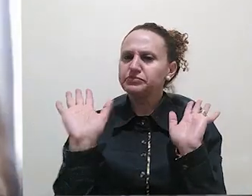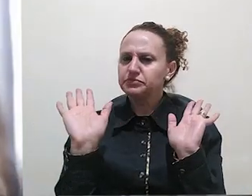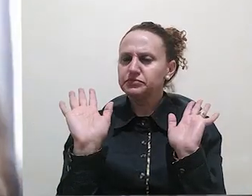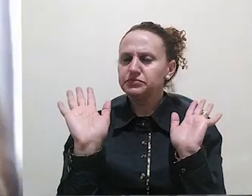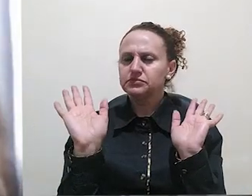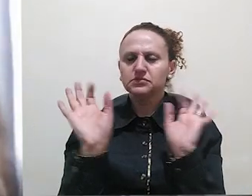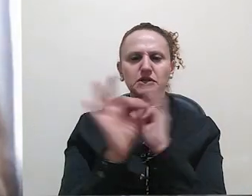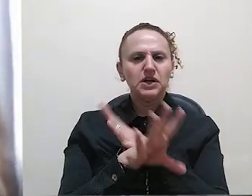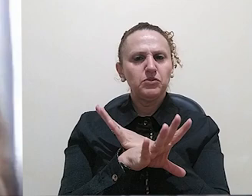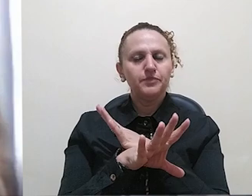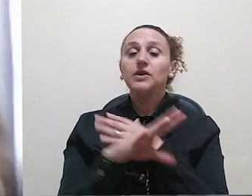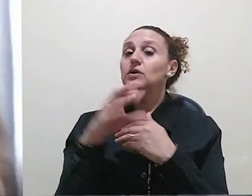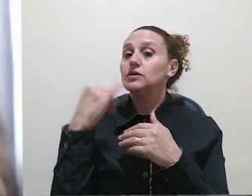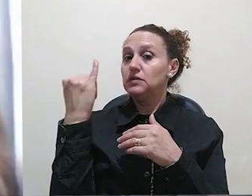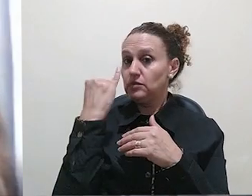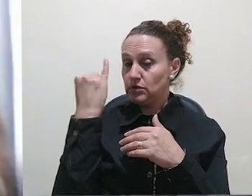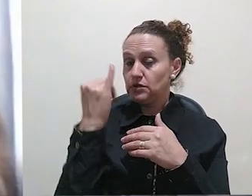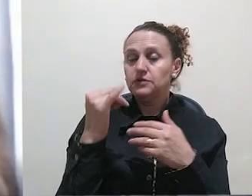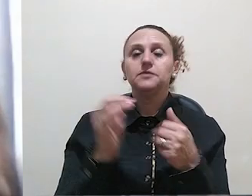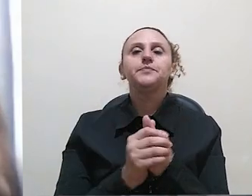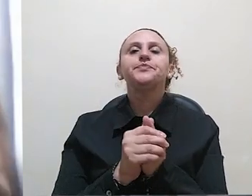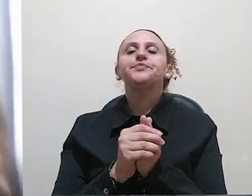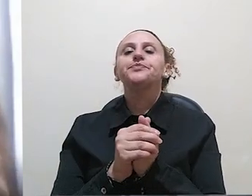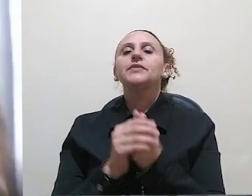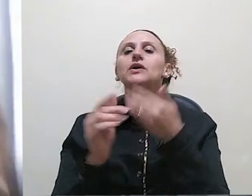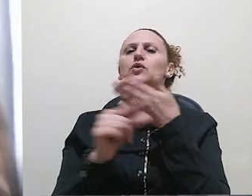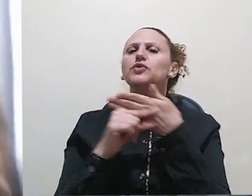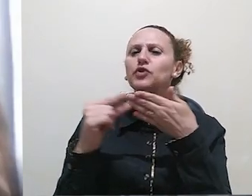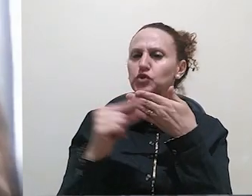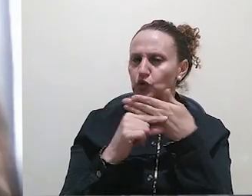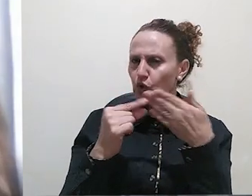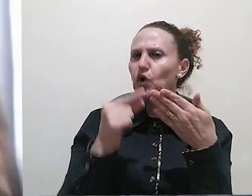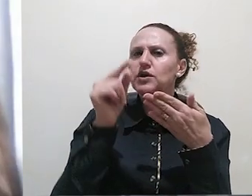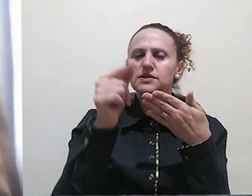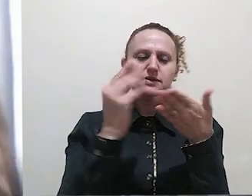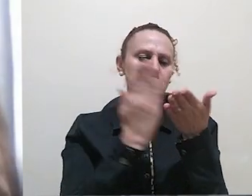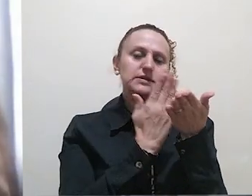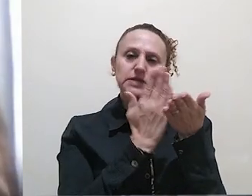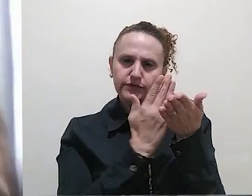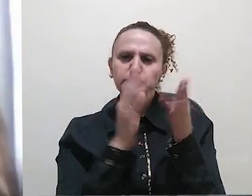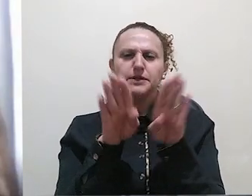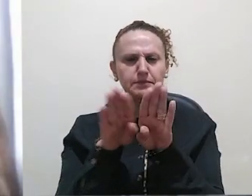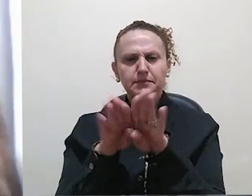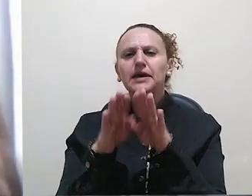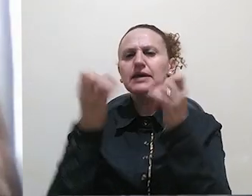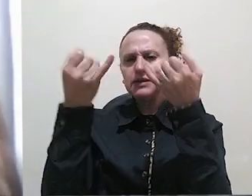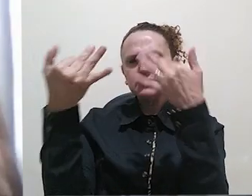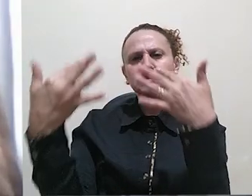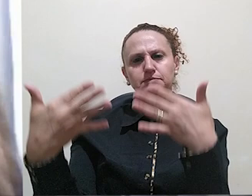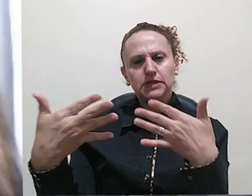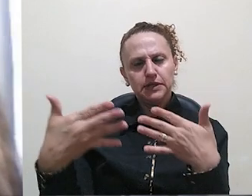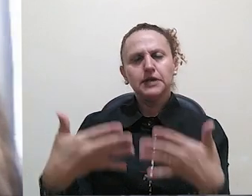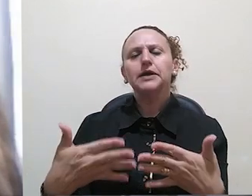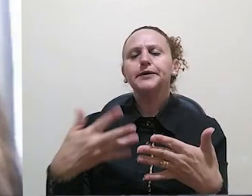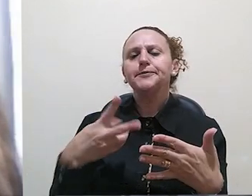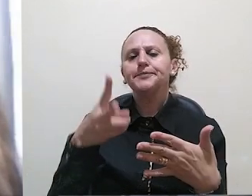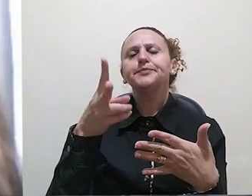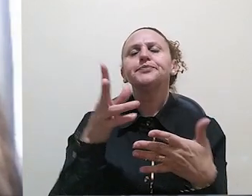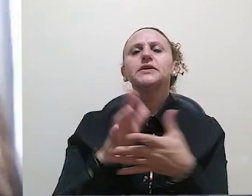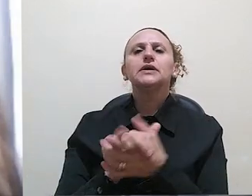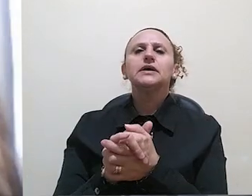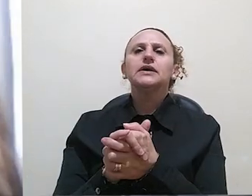né, então isso é importante destacar também. Os autores também mencionam aqui no material, gente, a importância de não nos